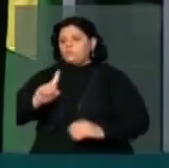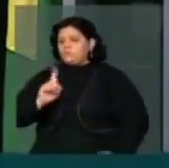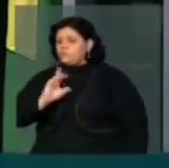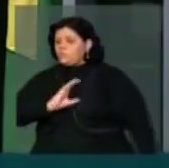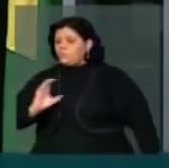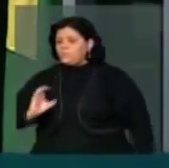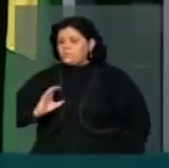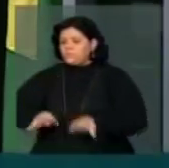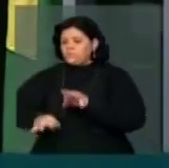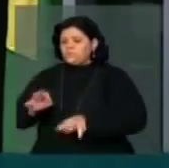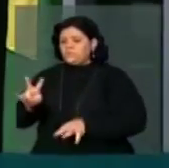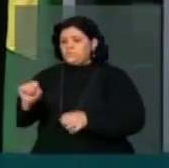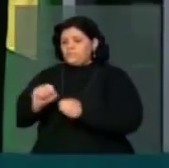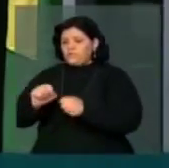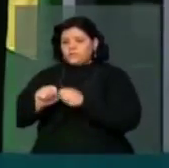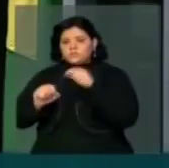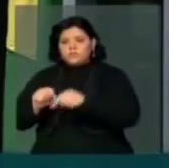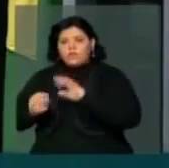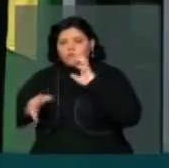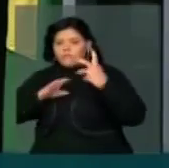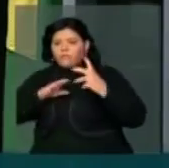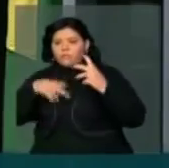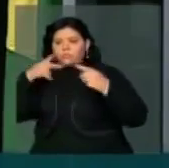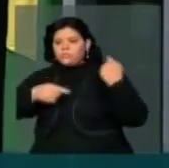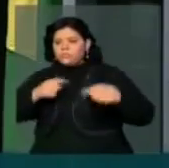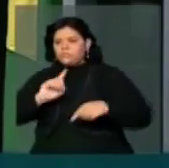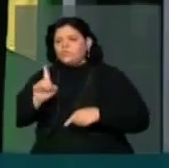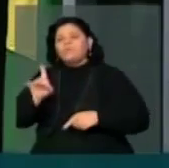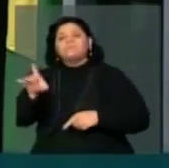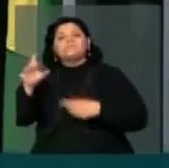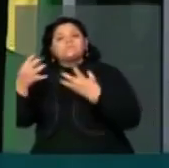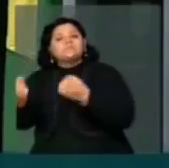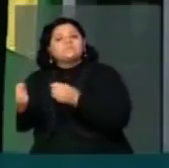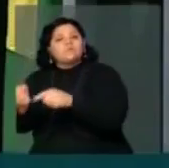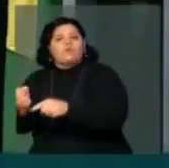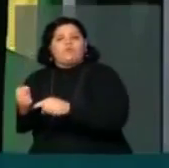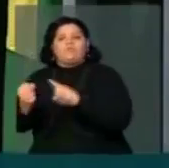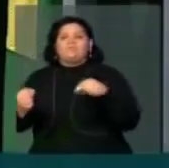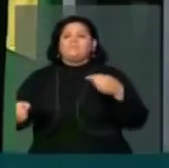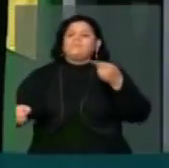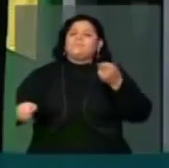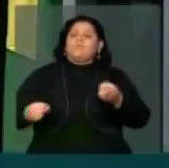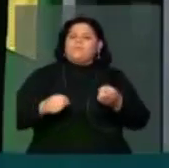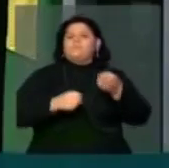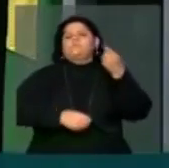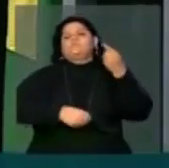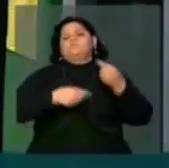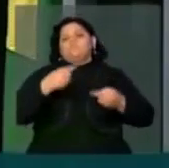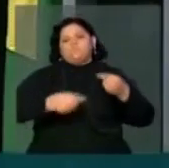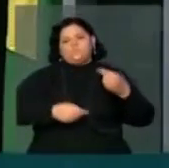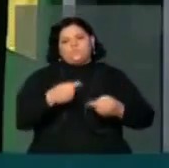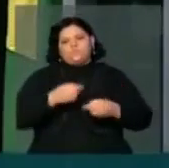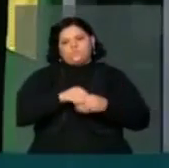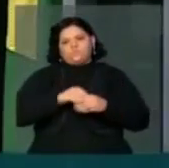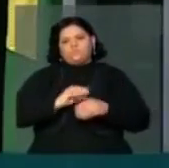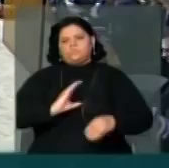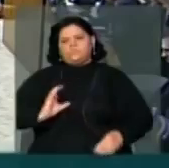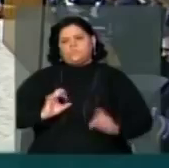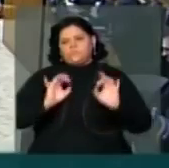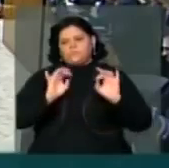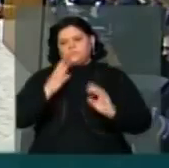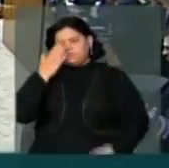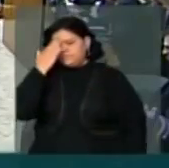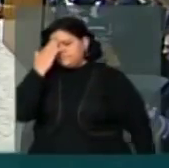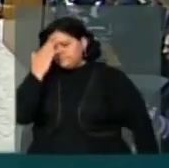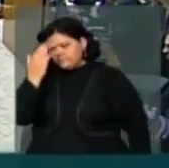reforma política. Apenas vai admitir a reforma política. para depois discutir na Comissão Especial. Muito obrigado,